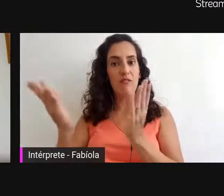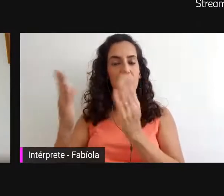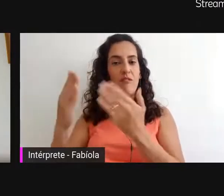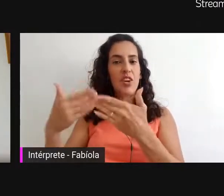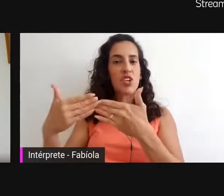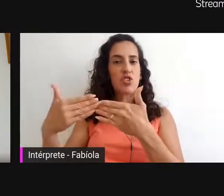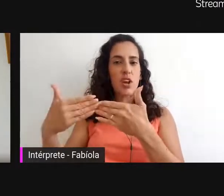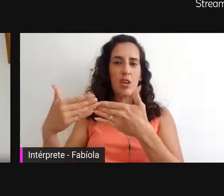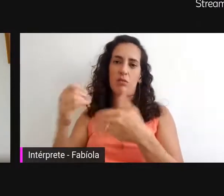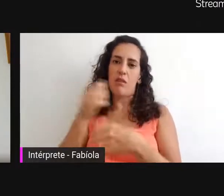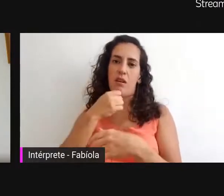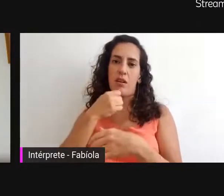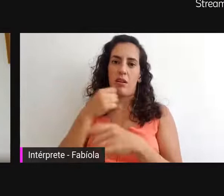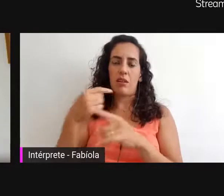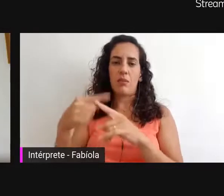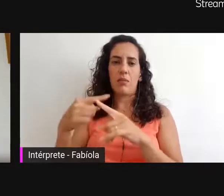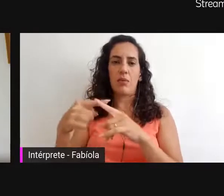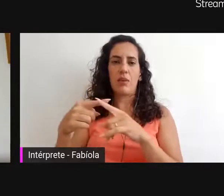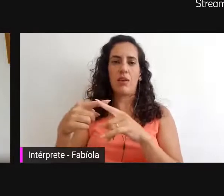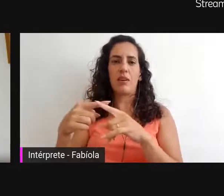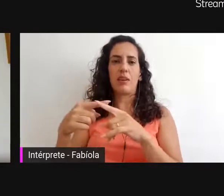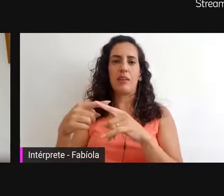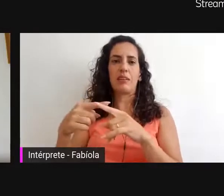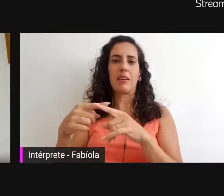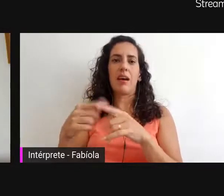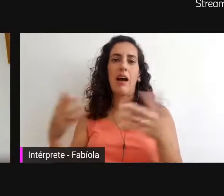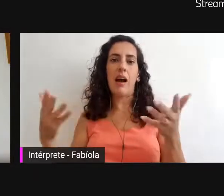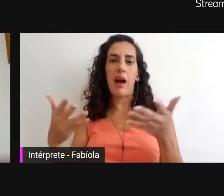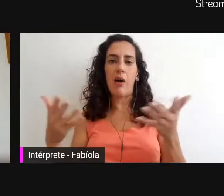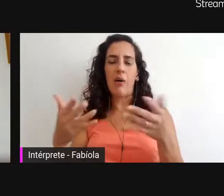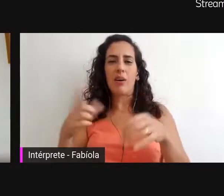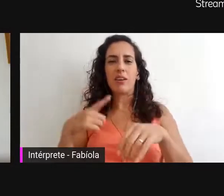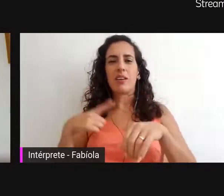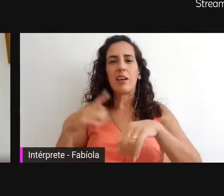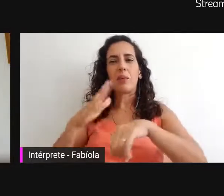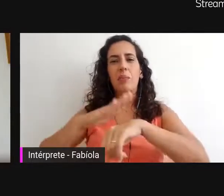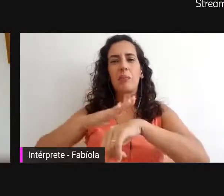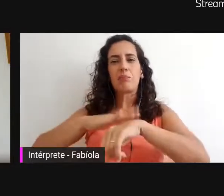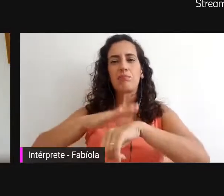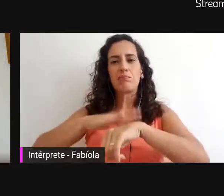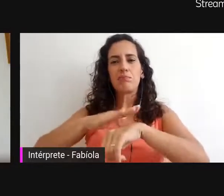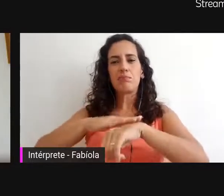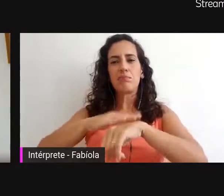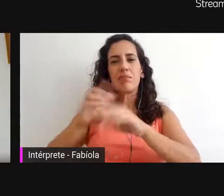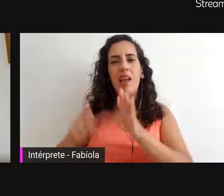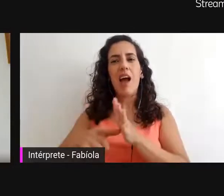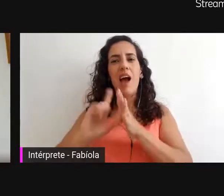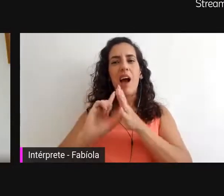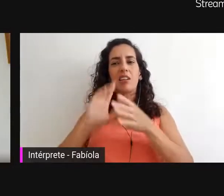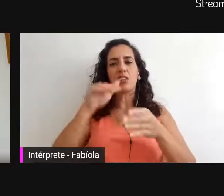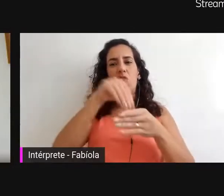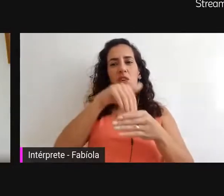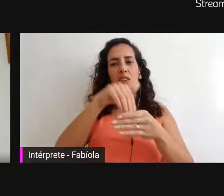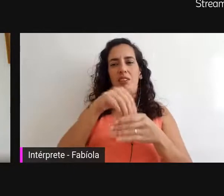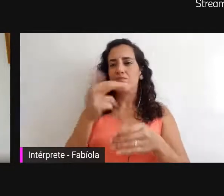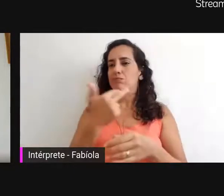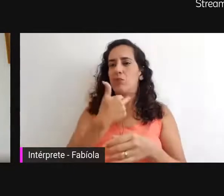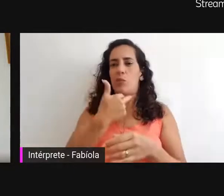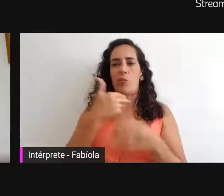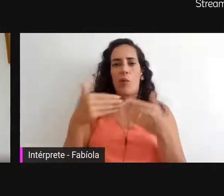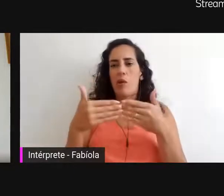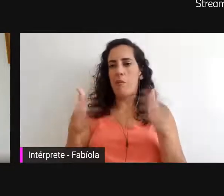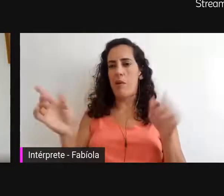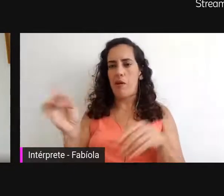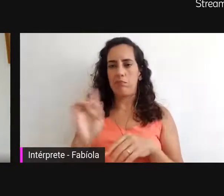recomendações de comunicação institucionais agora no período pré-eleição. Então, por esse motivo, as interações